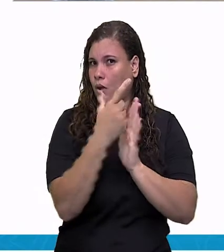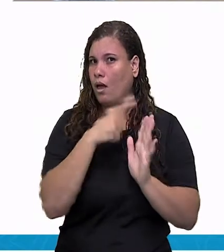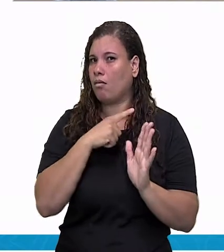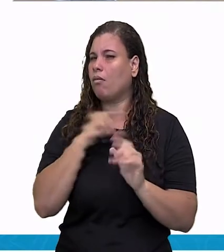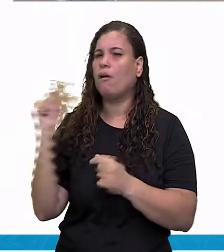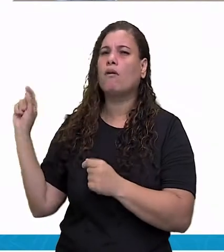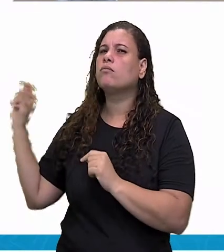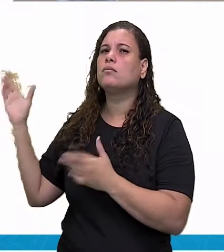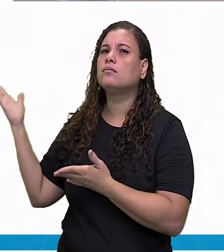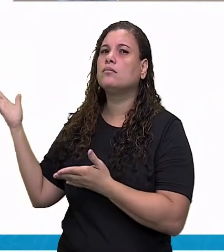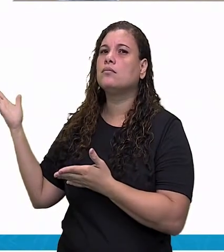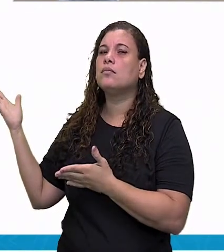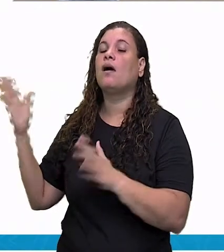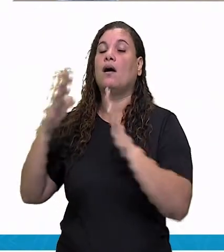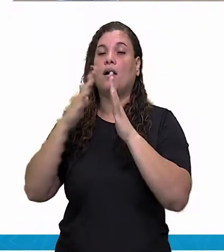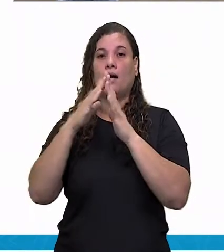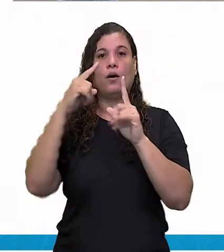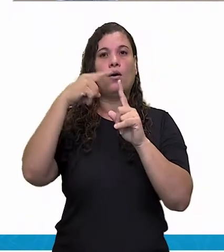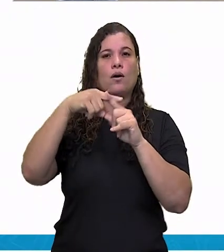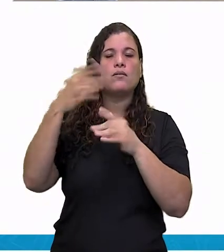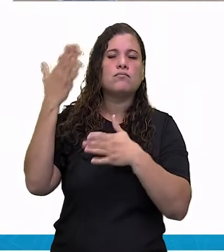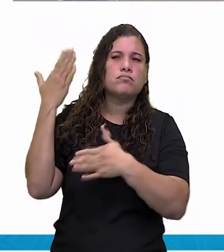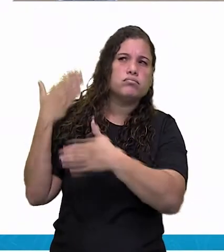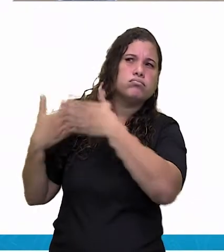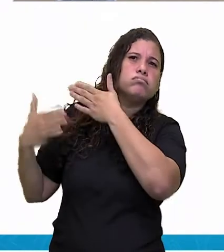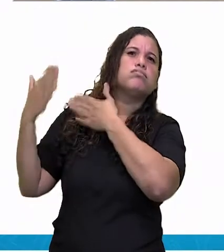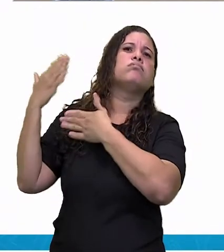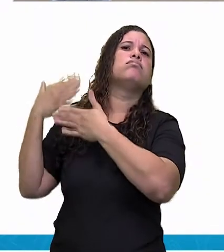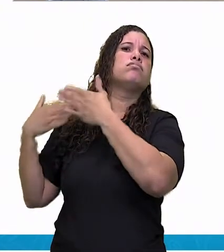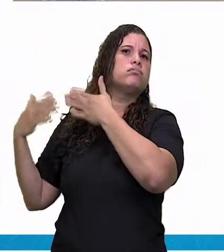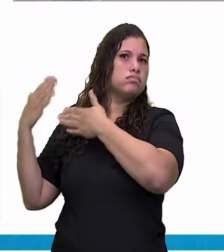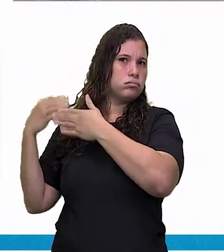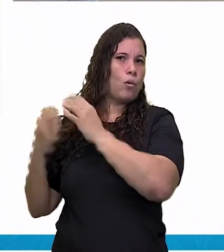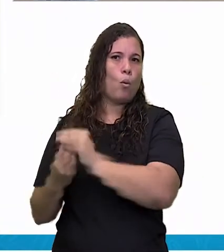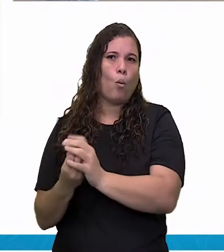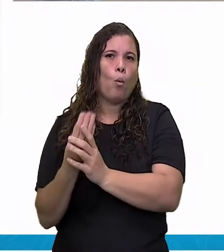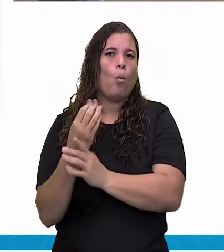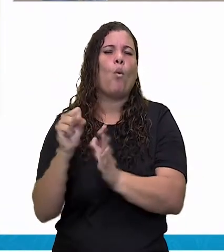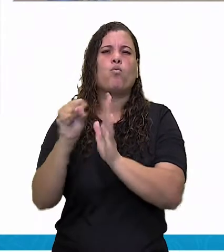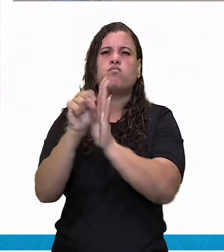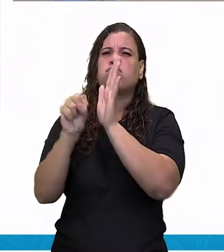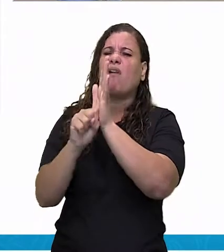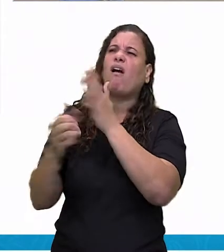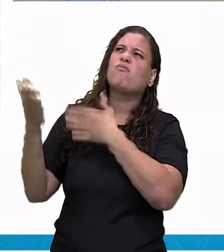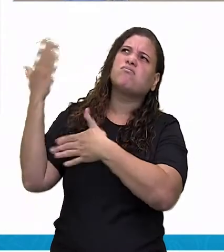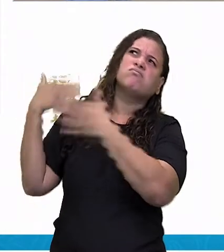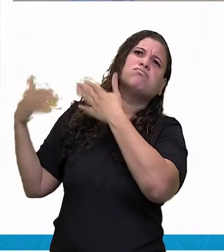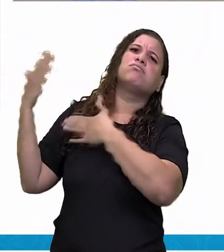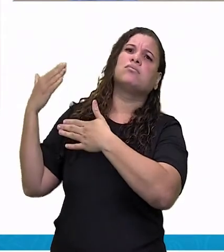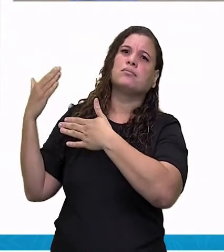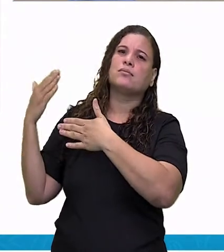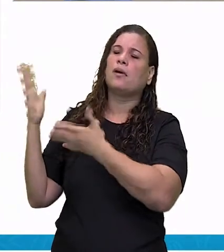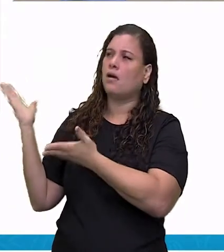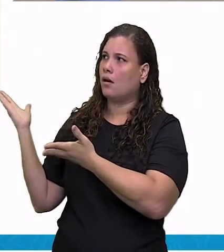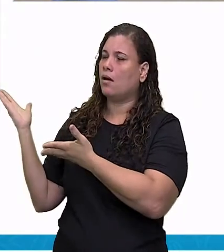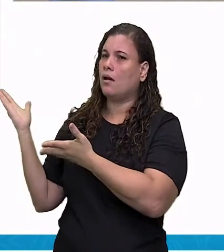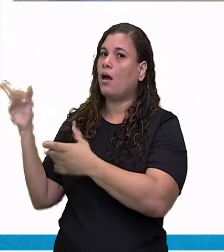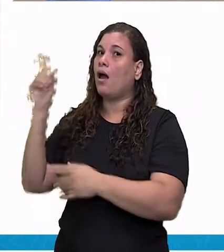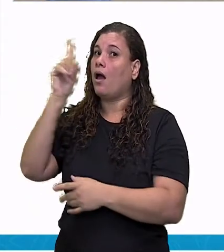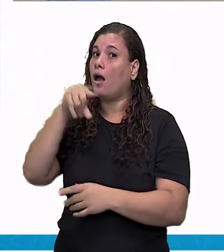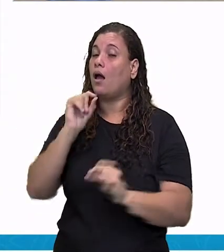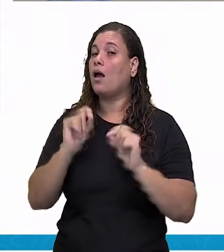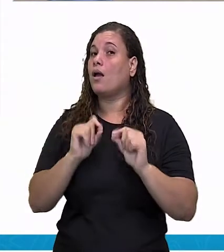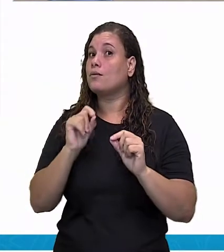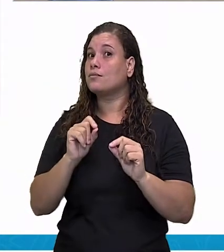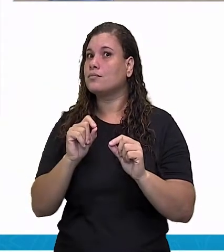igreja muito antiga, construída em outro século. E a gente vai falar um pouquinho. Olha, é um patrimônio cultural